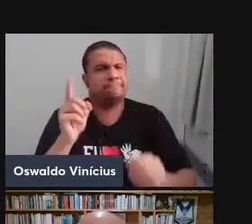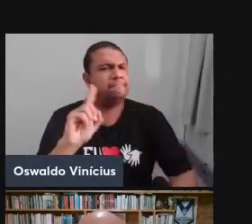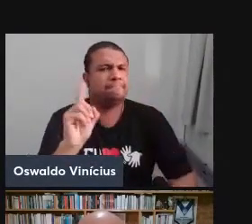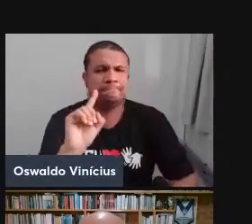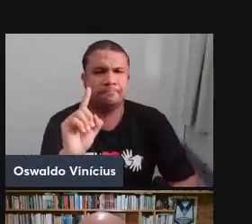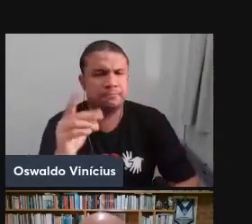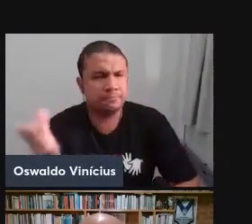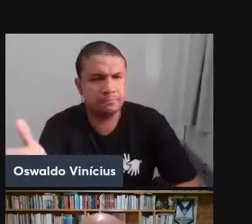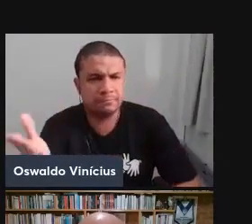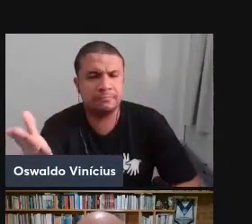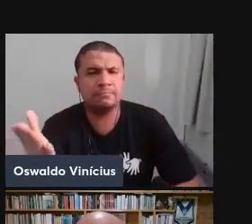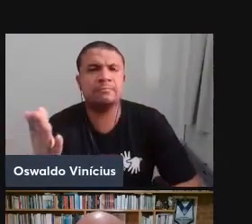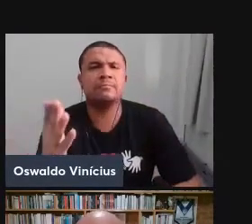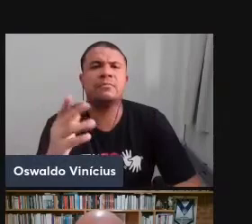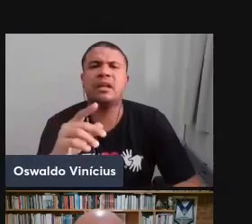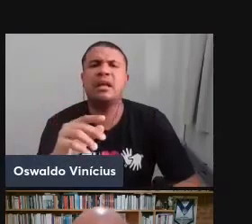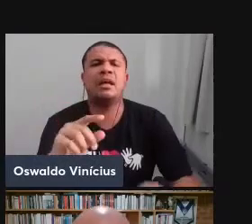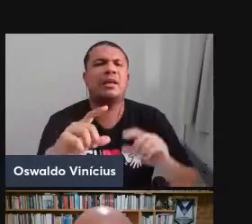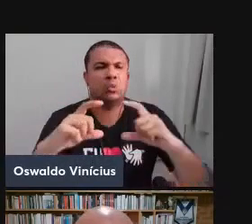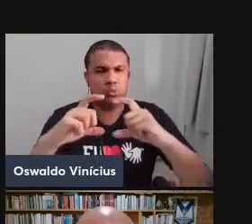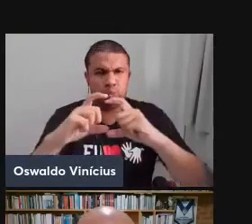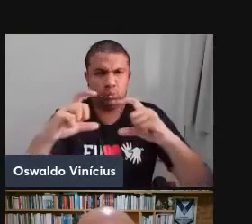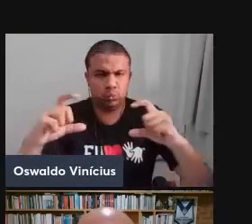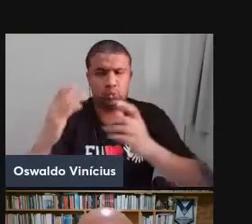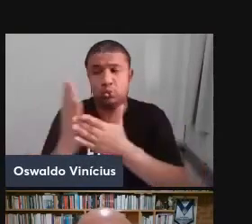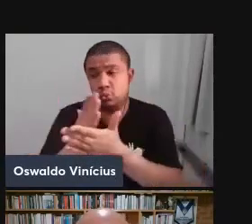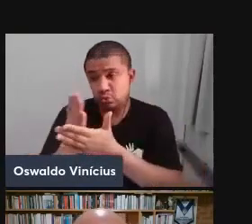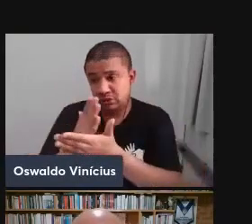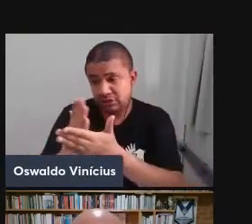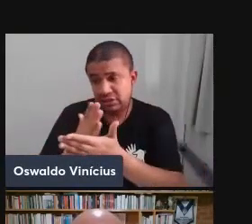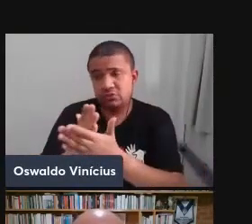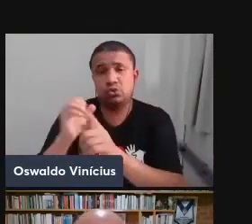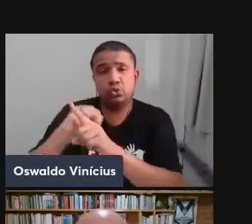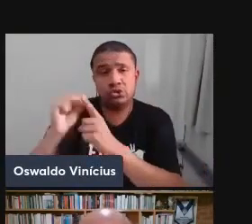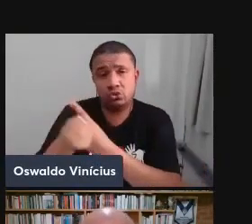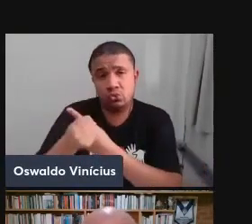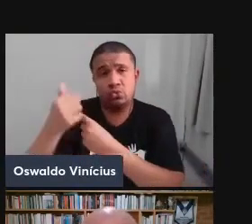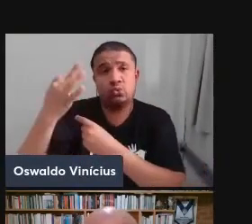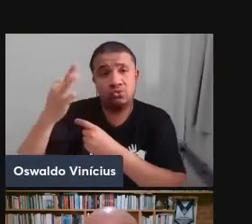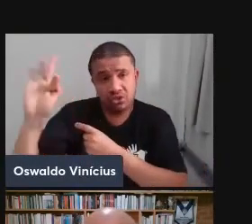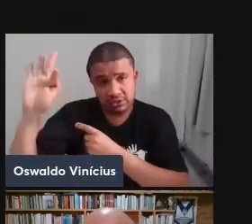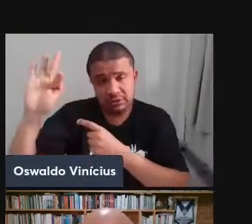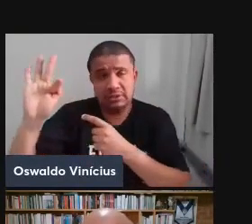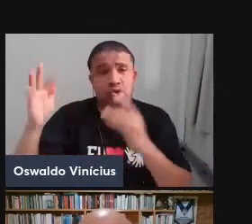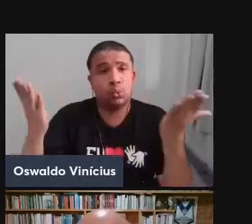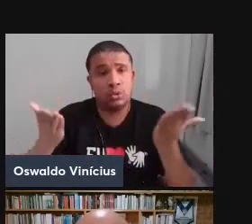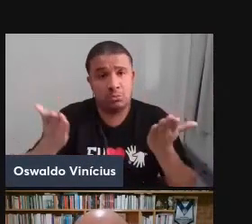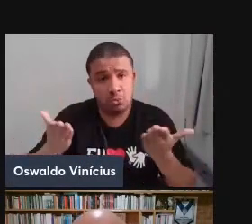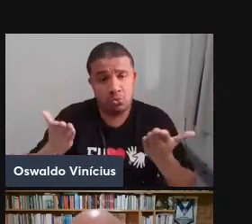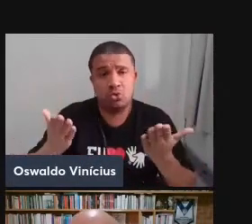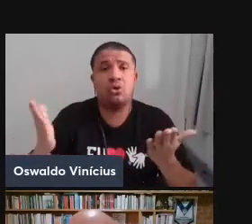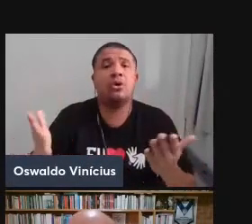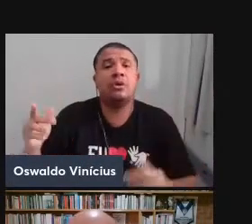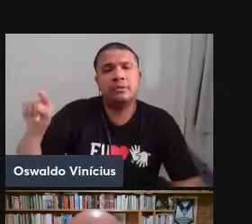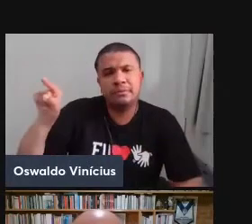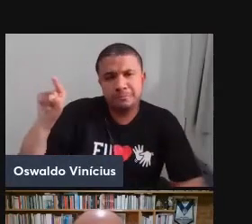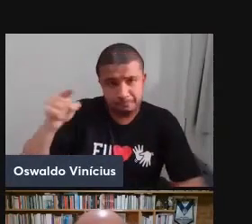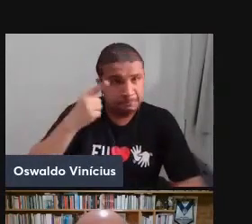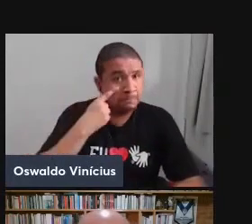projetado aí. É um pequeno trecho de um livro de um sociólogo francês contemporâneo, Daniel Coulson,